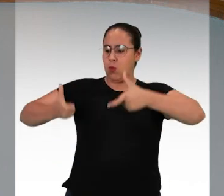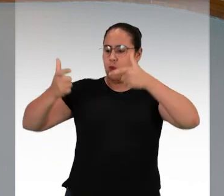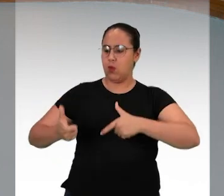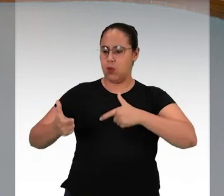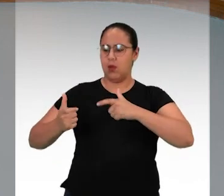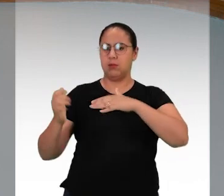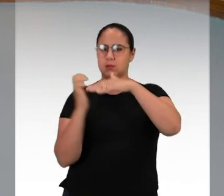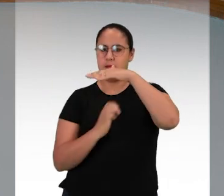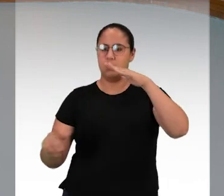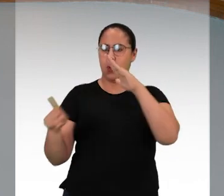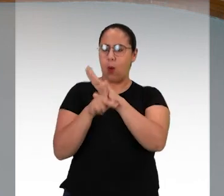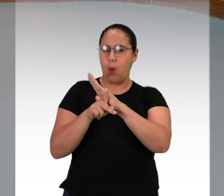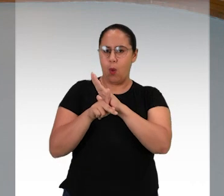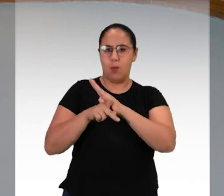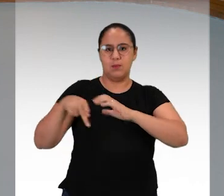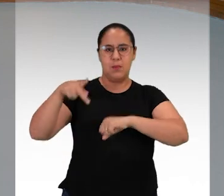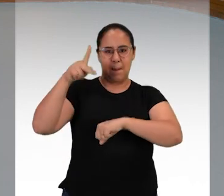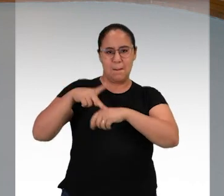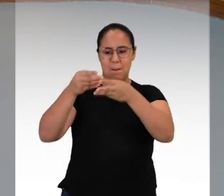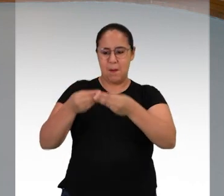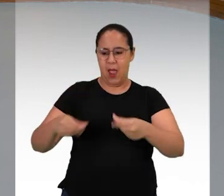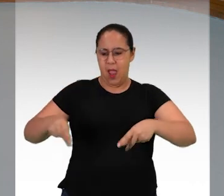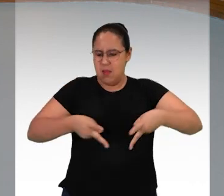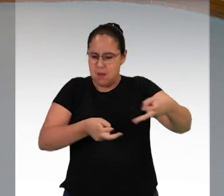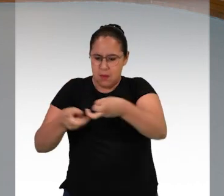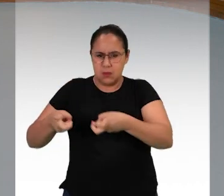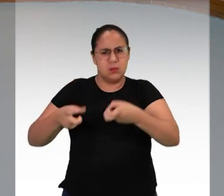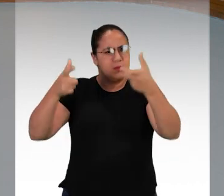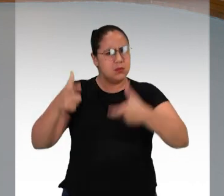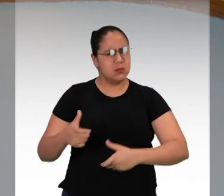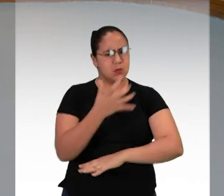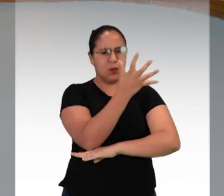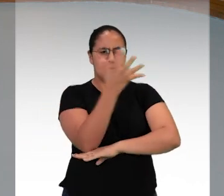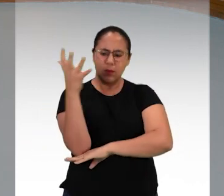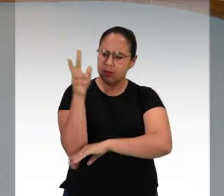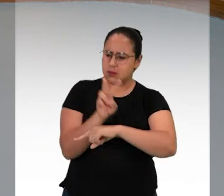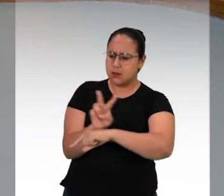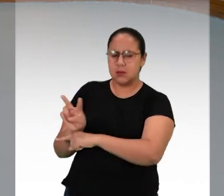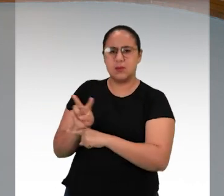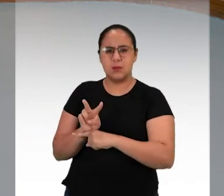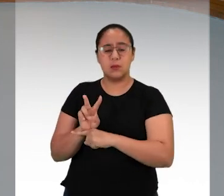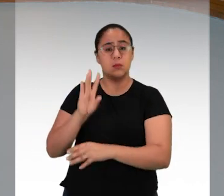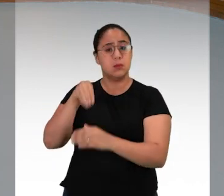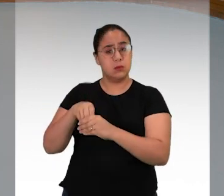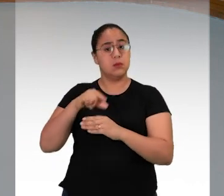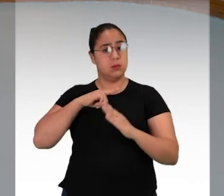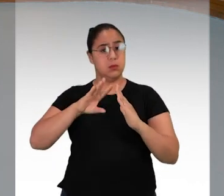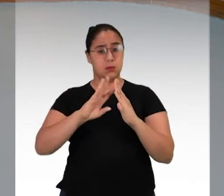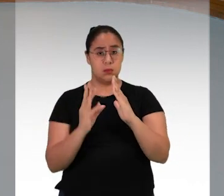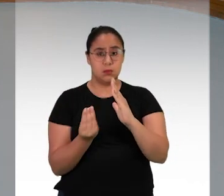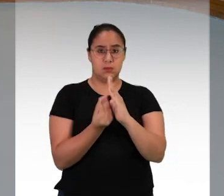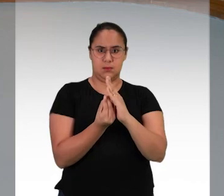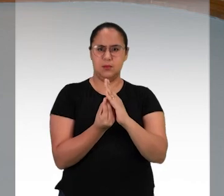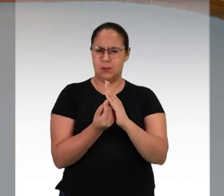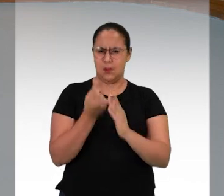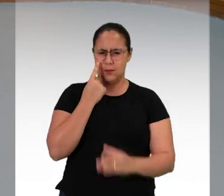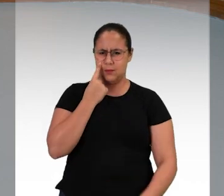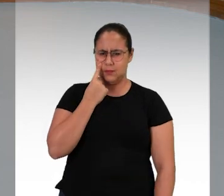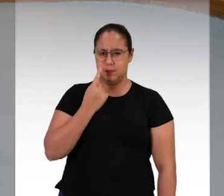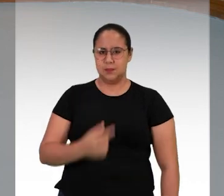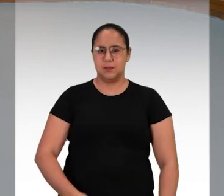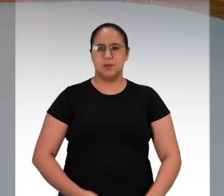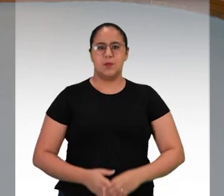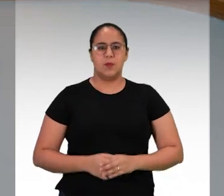instalação de um complexo minerário em plena reserva ambiental, onde vive uma comunidade quilombola.